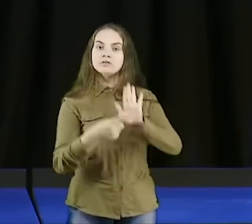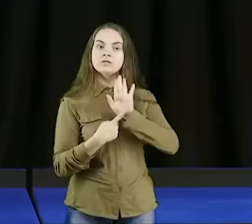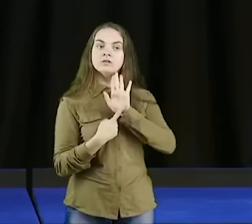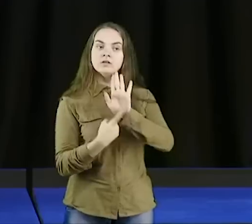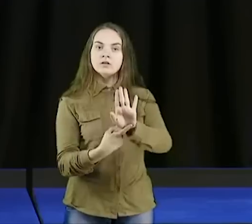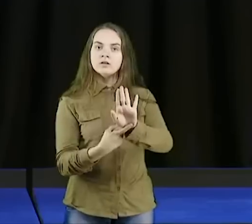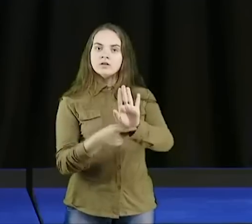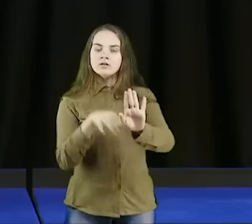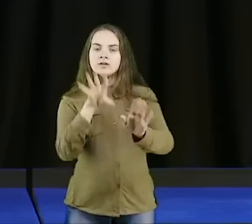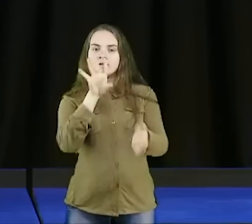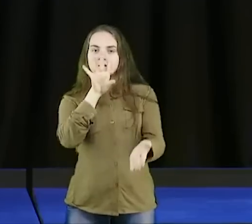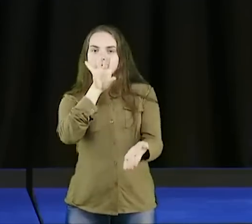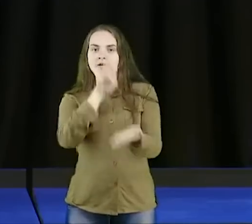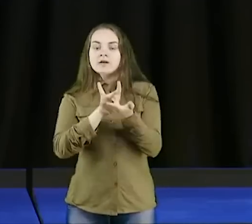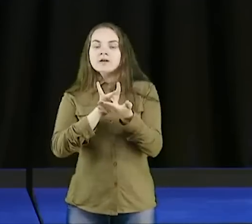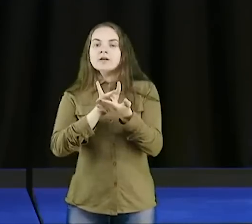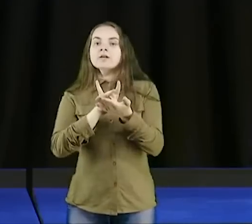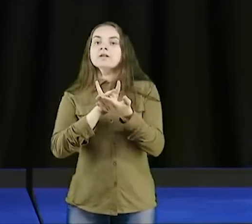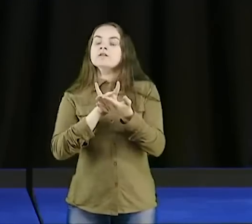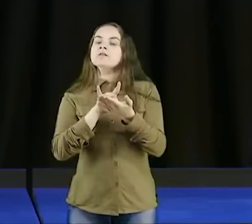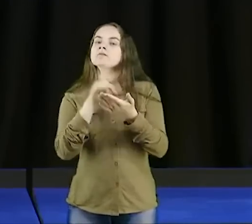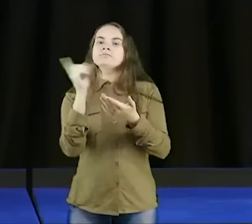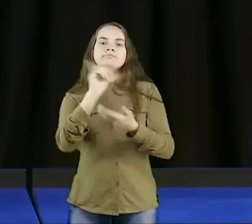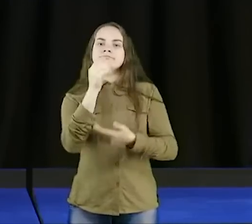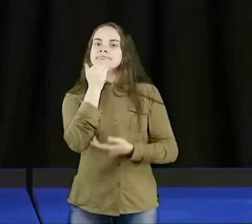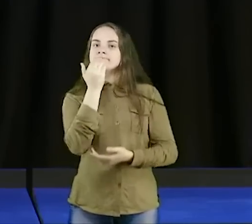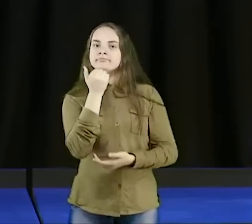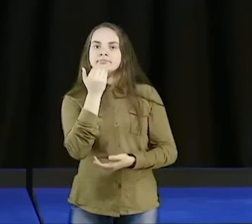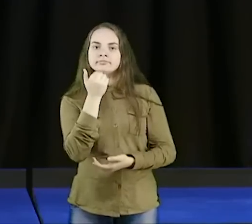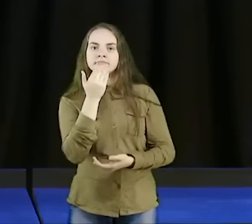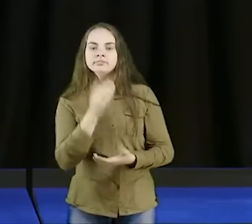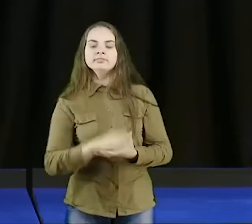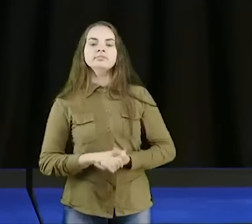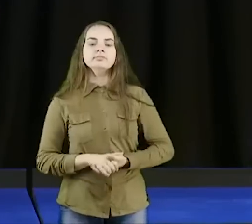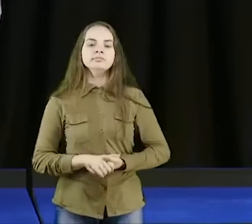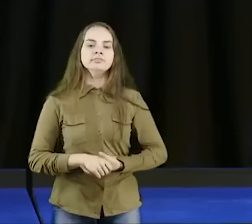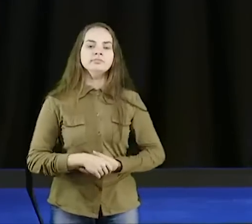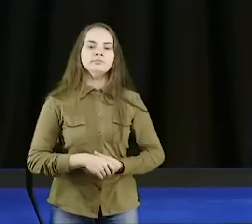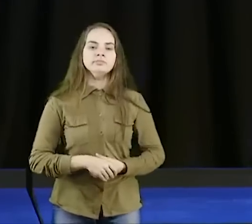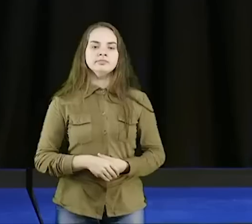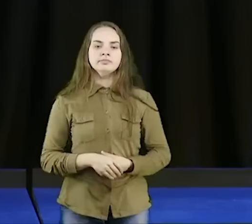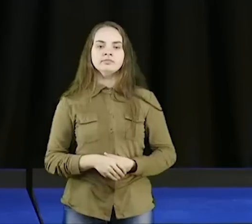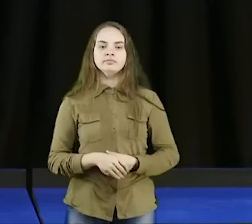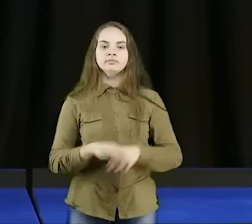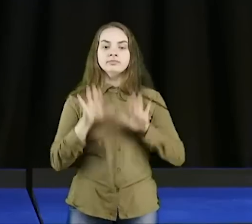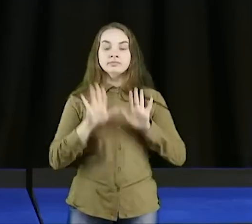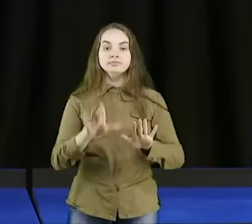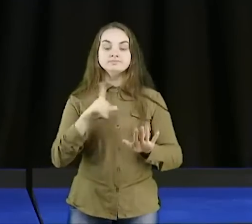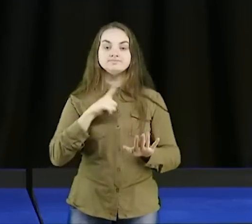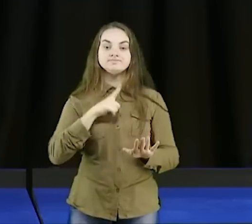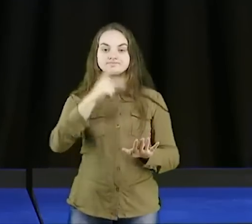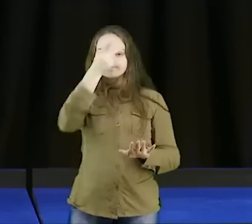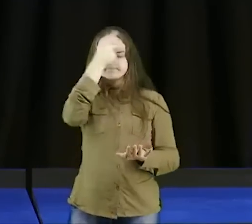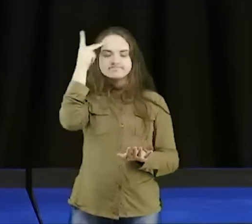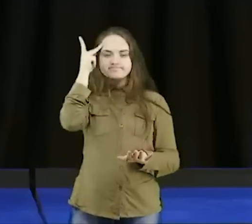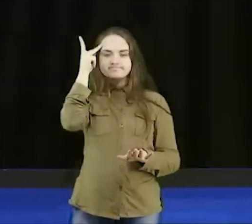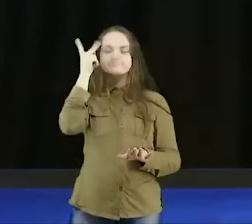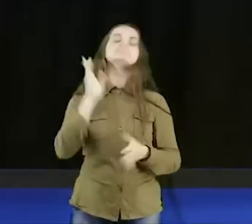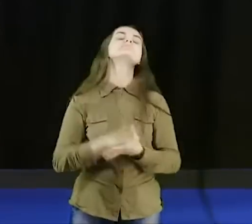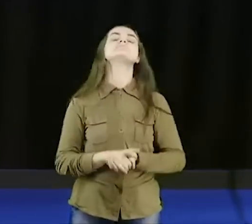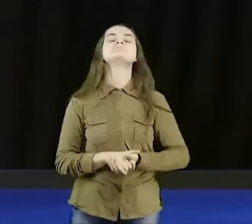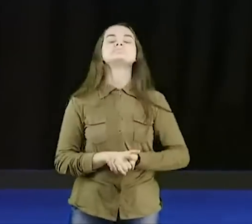elimina, pensamentos aliados, com o de satanás, e que não reconhecemos, como mal, então, tem gente, que você fala assim, olha,